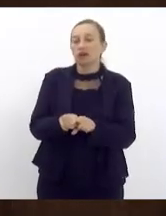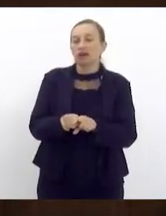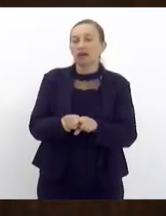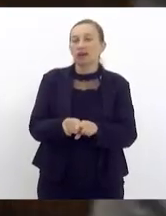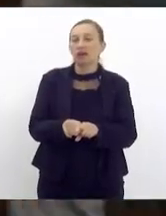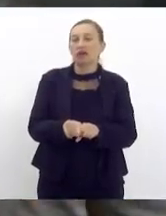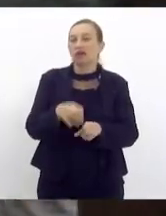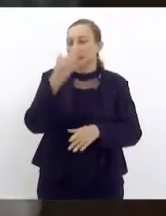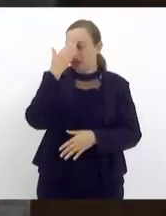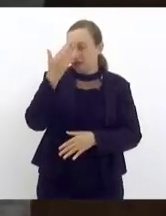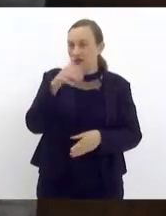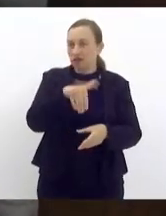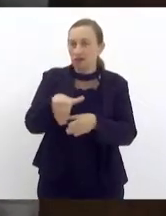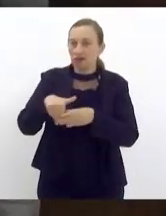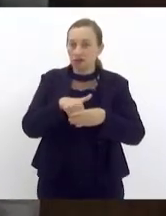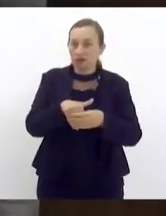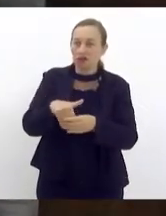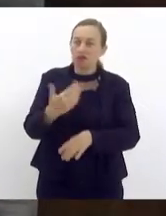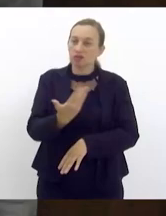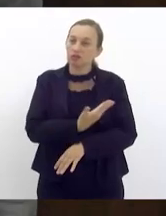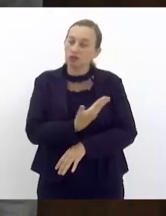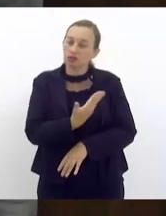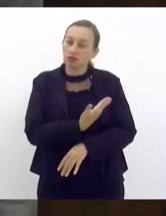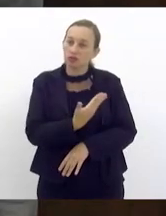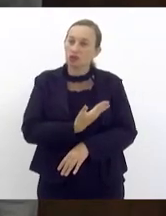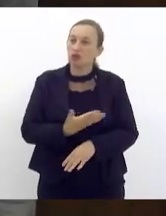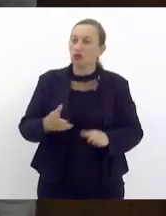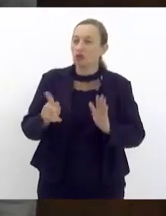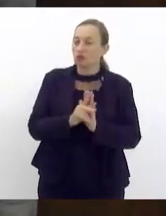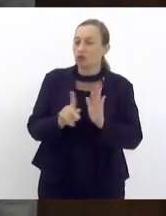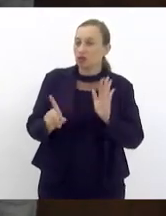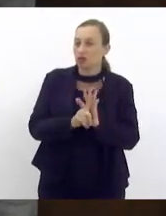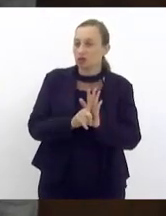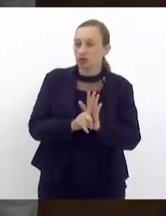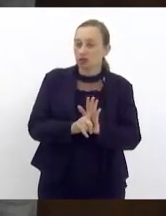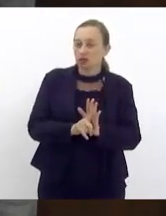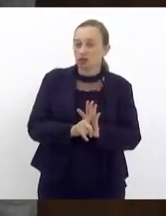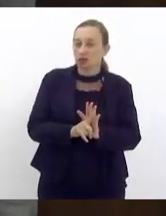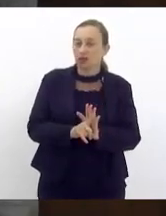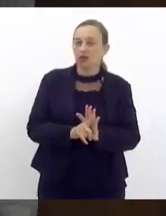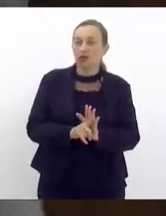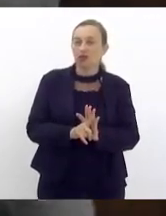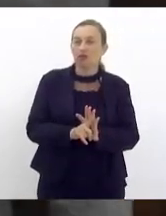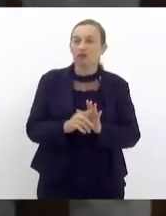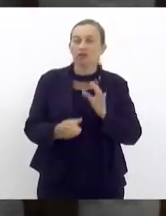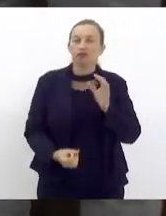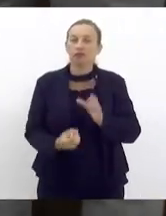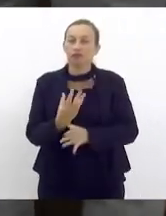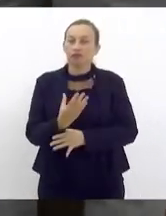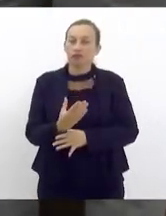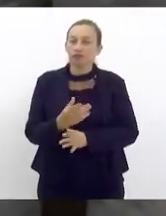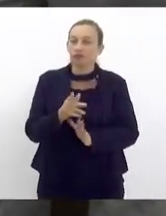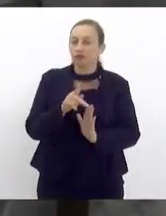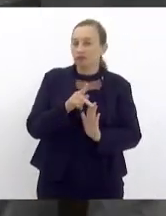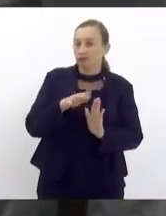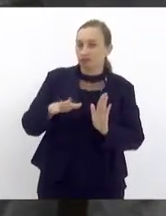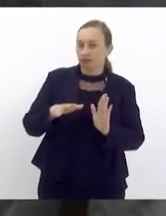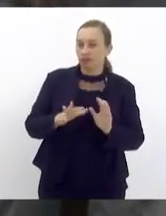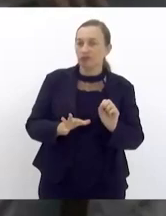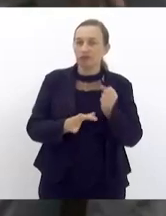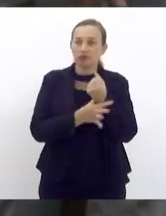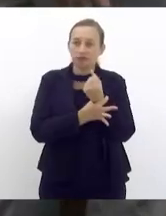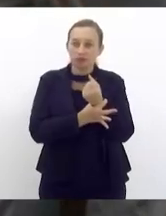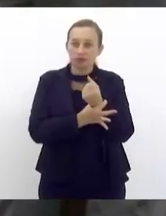votação dos meus pares ao nosso projeto de lei que institui a criação de um protocolo de segurança